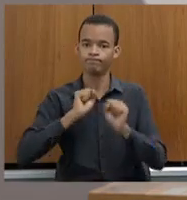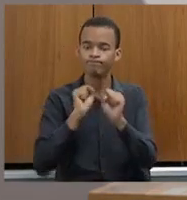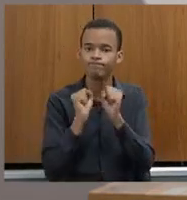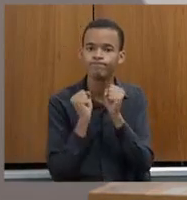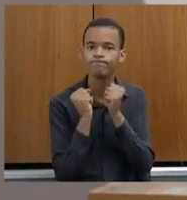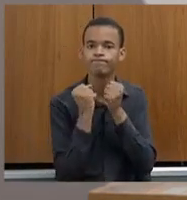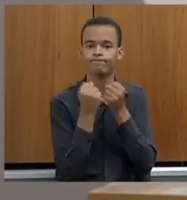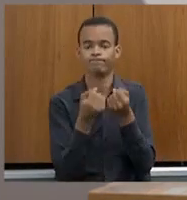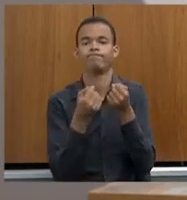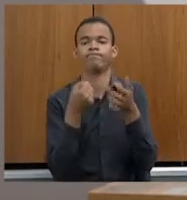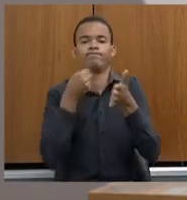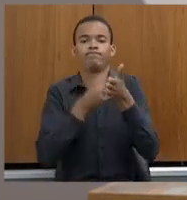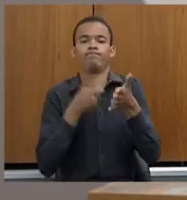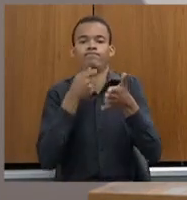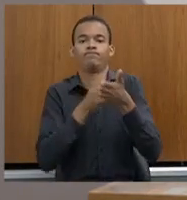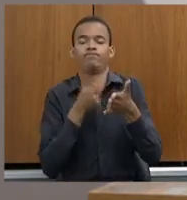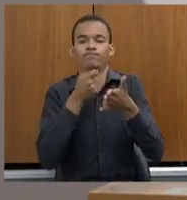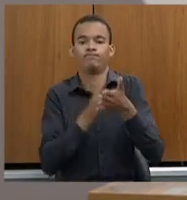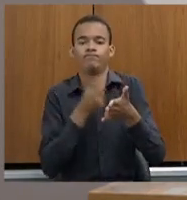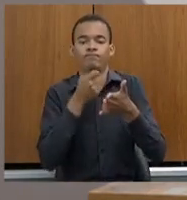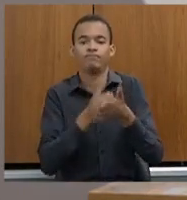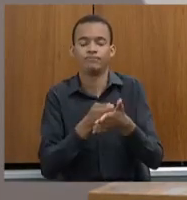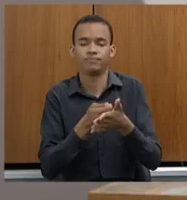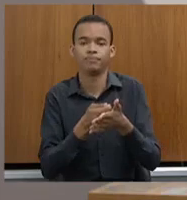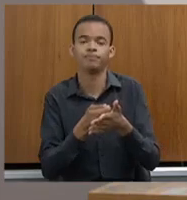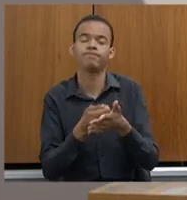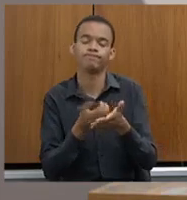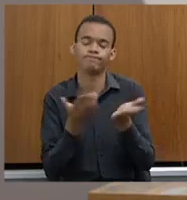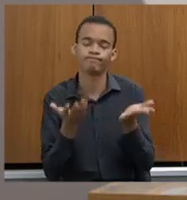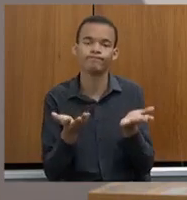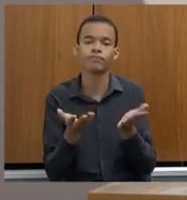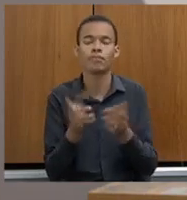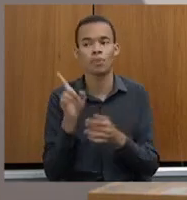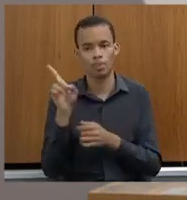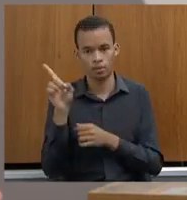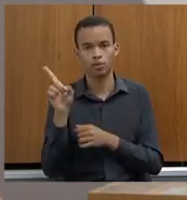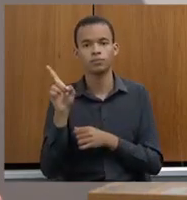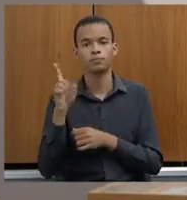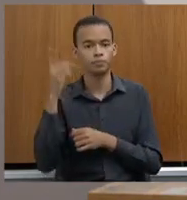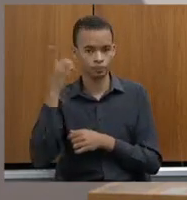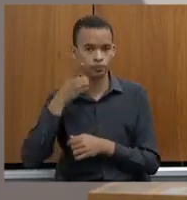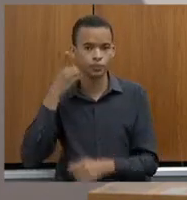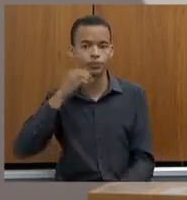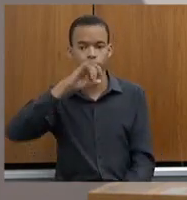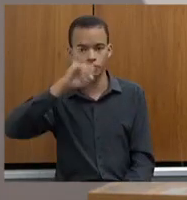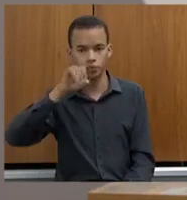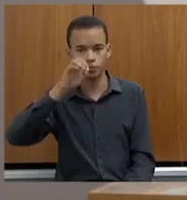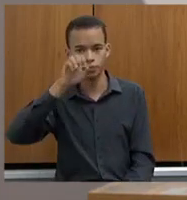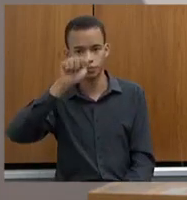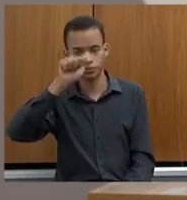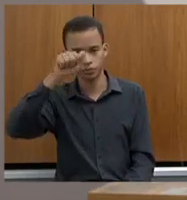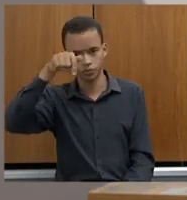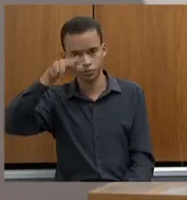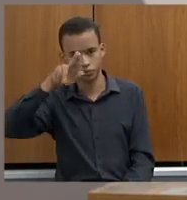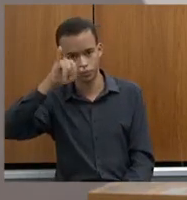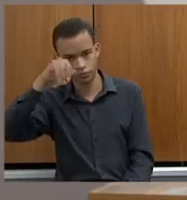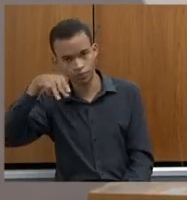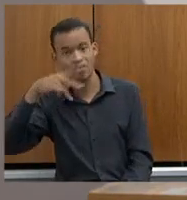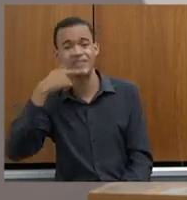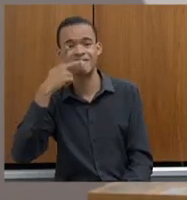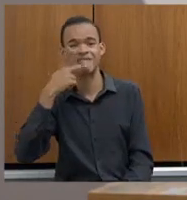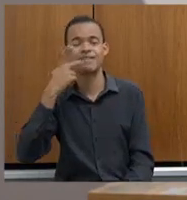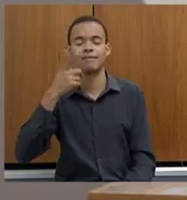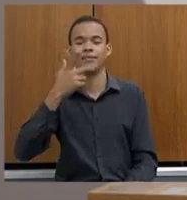e o nosso querido doutor Joaquim usou uma palavra aqui que eu gostei demais, desequilíbrio. Nós temos um